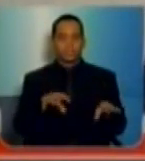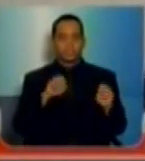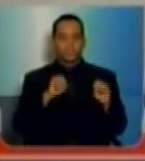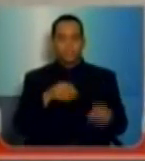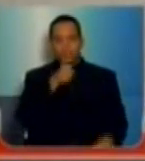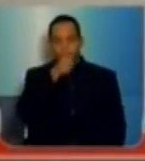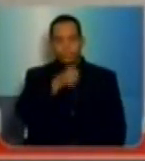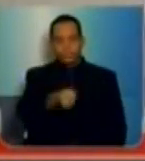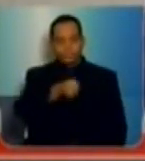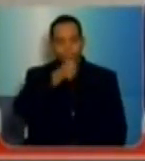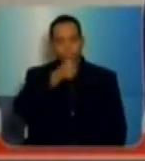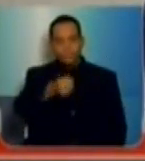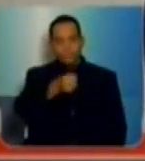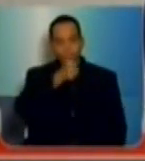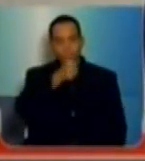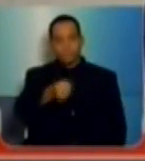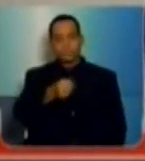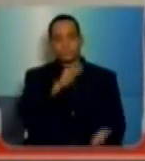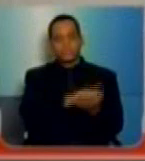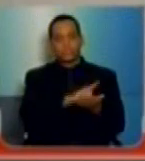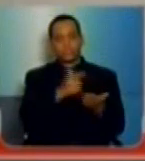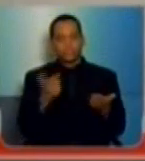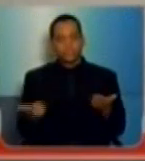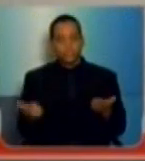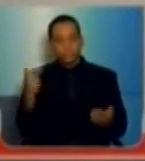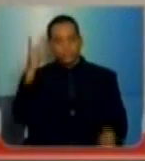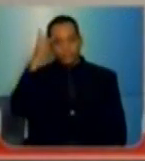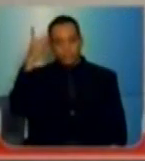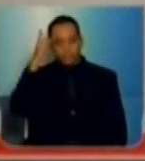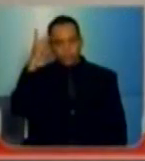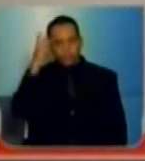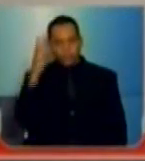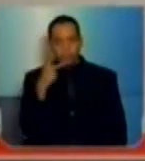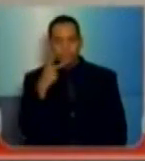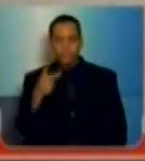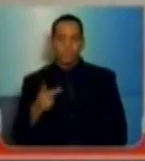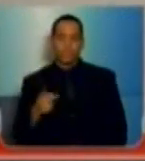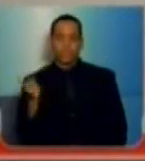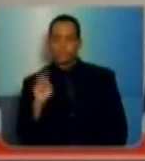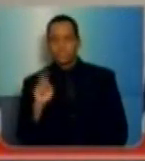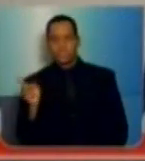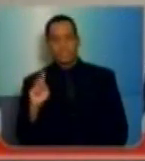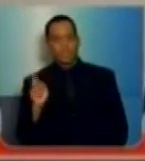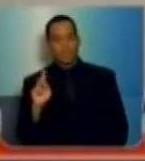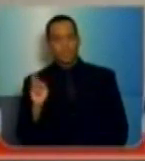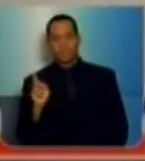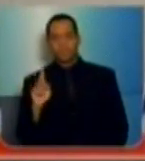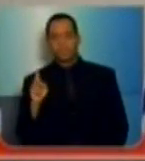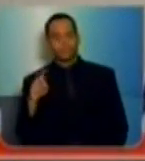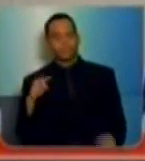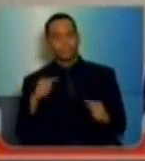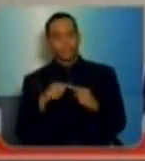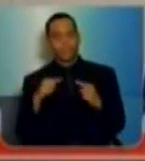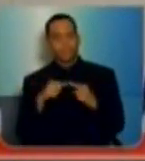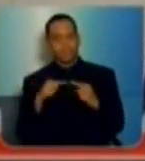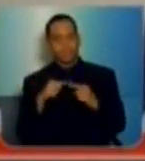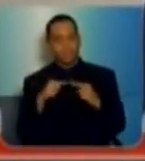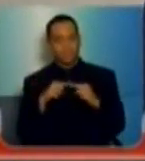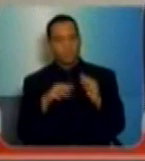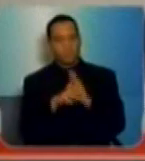entrevista que ele dá ao jornal Estado de São Paulo, ele disse que não funcionou essa metodologia,